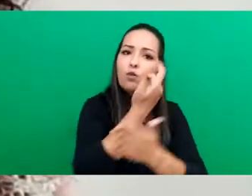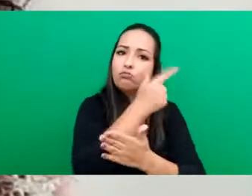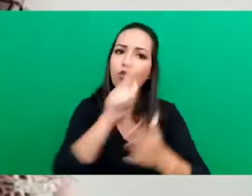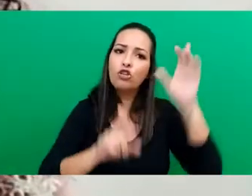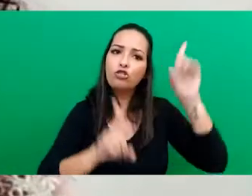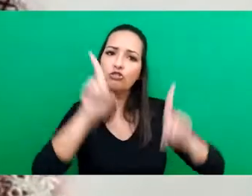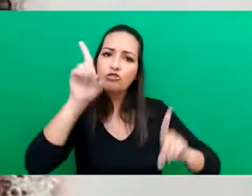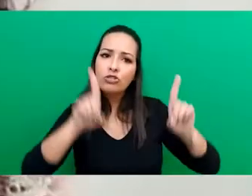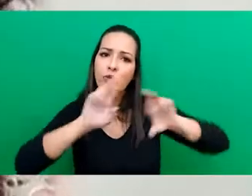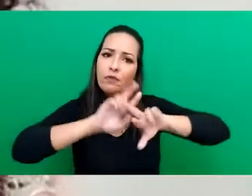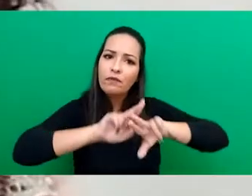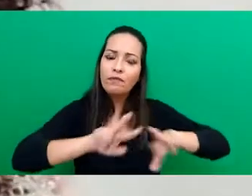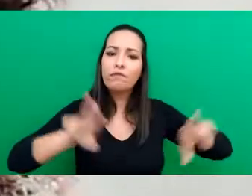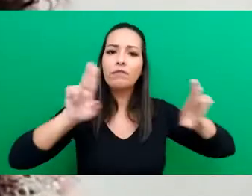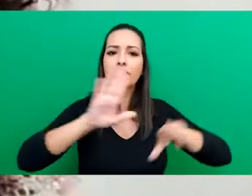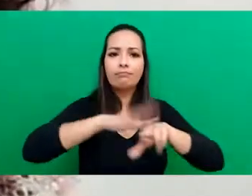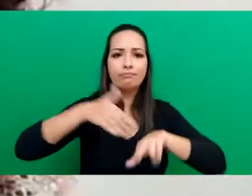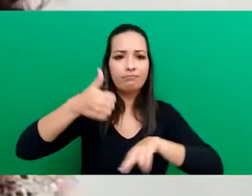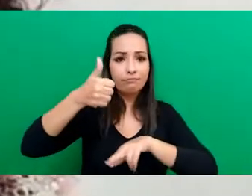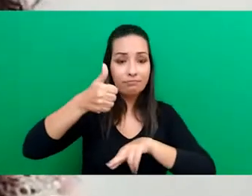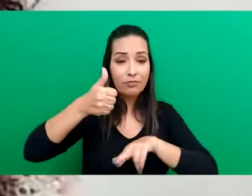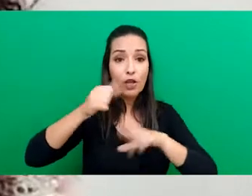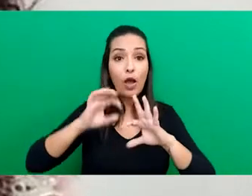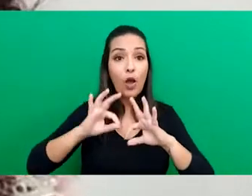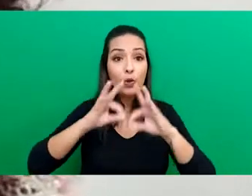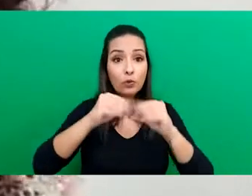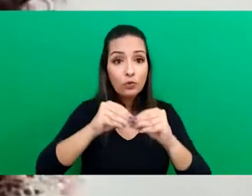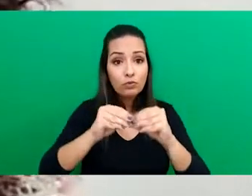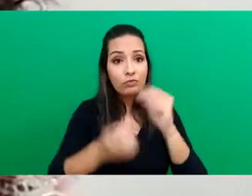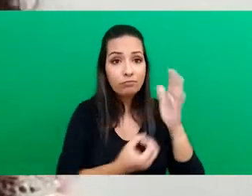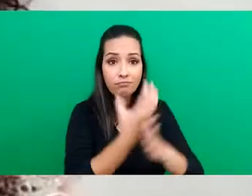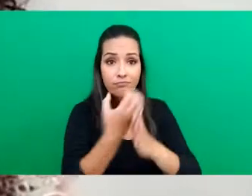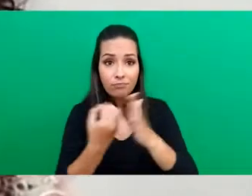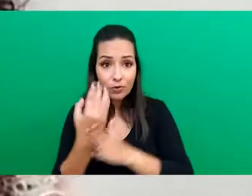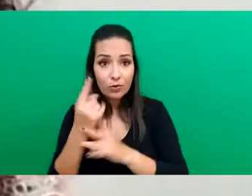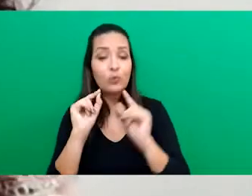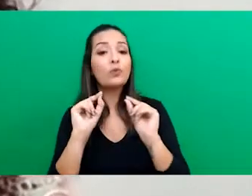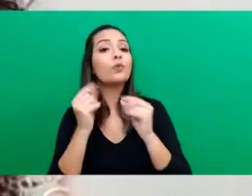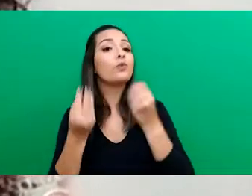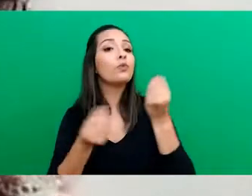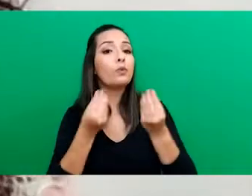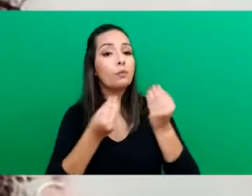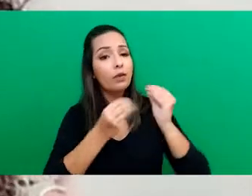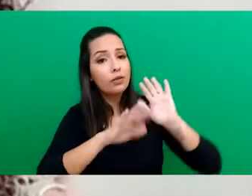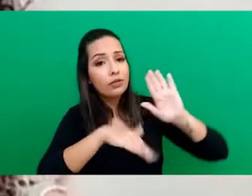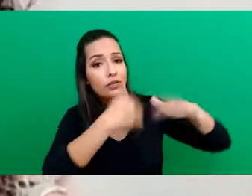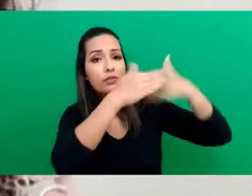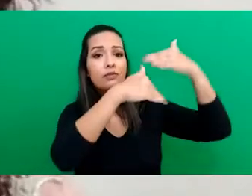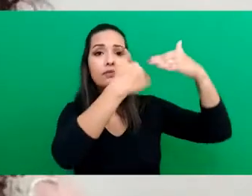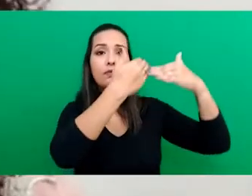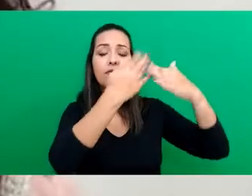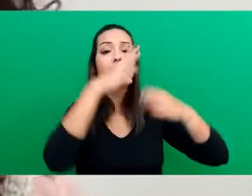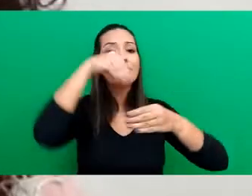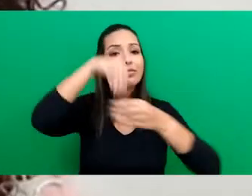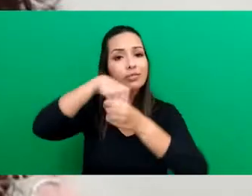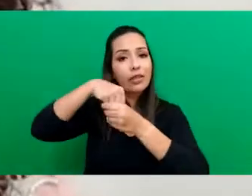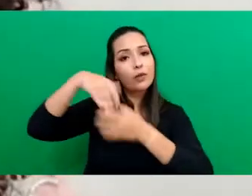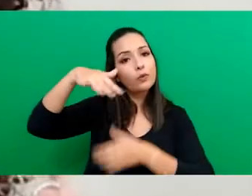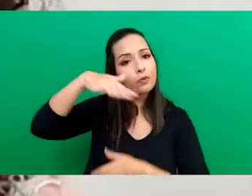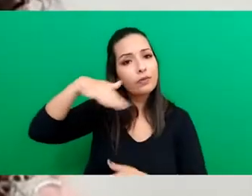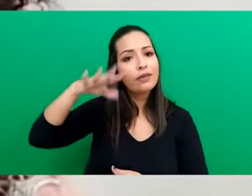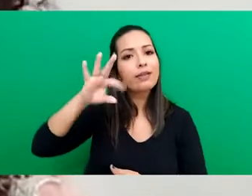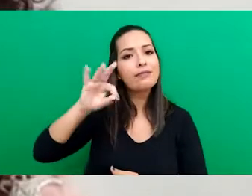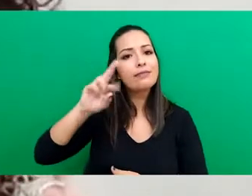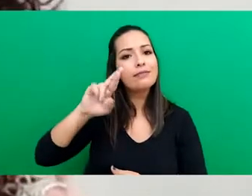direitos e melhorias. Todas as iniciativas surgiram desses processos de desenvolvimento dentro do seu